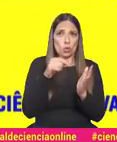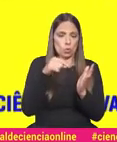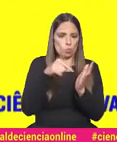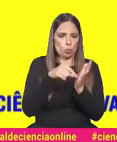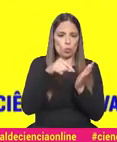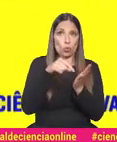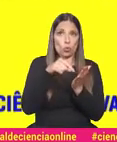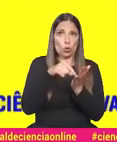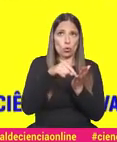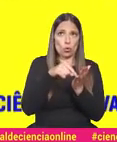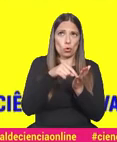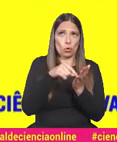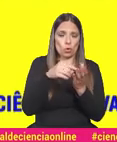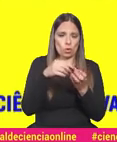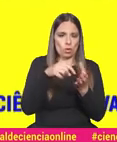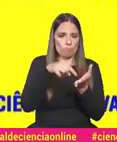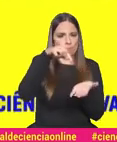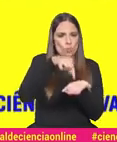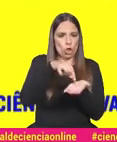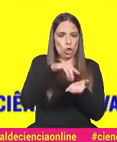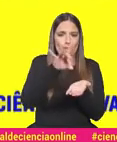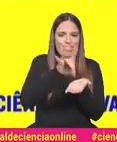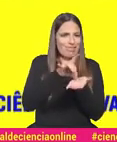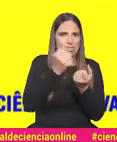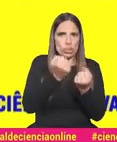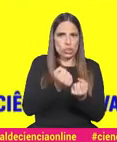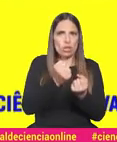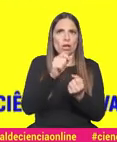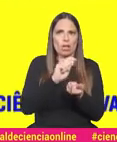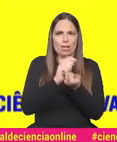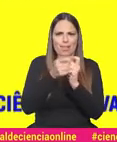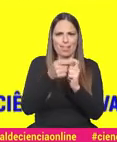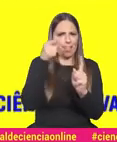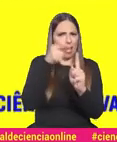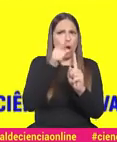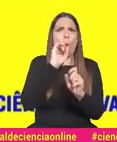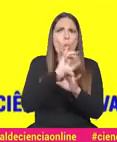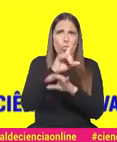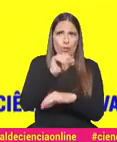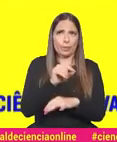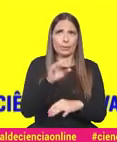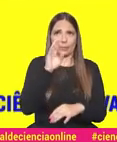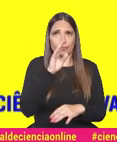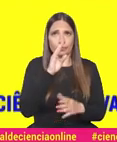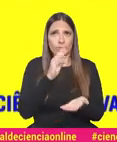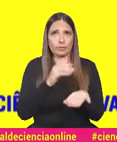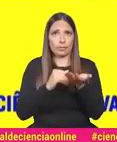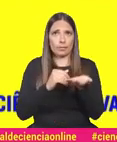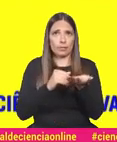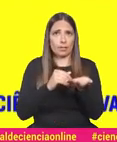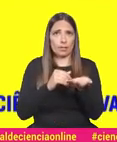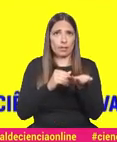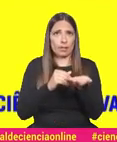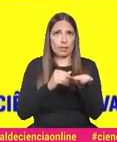lá dentro e o acetato de sódio cristaliza imediatamente. E serve para outra coisa, não é, Sofia? Para aquecer as mãos. Essas tais